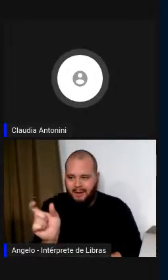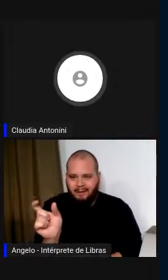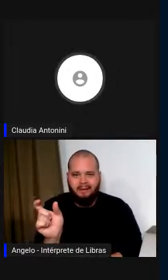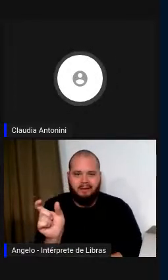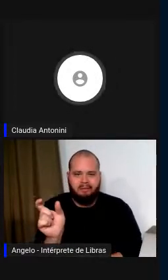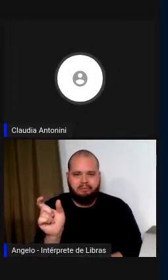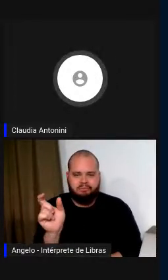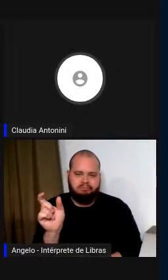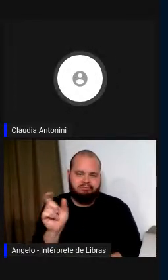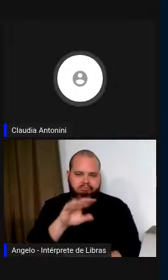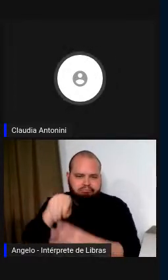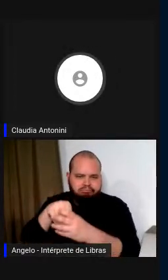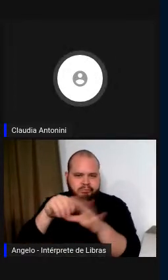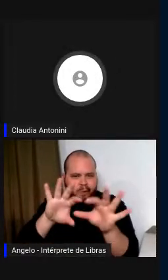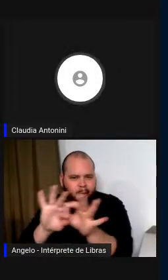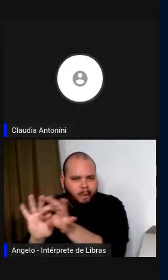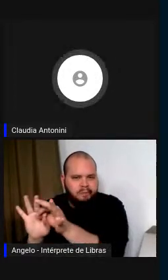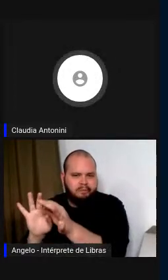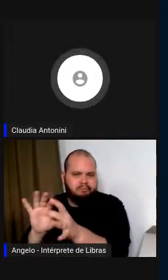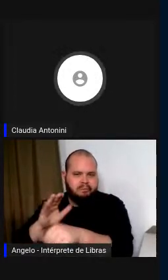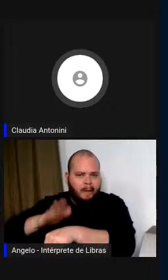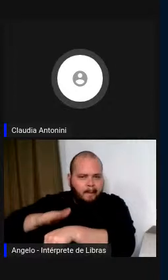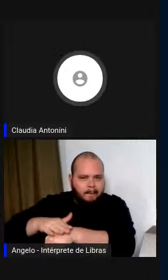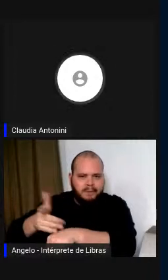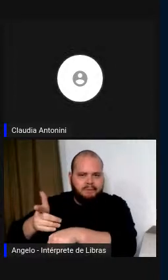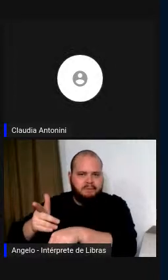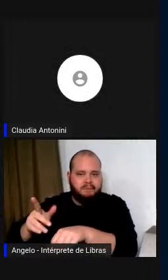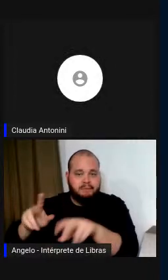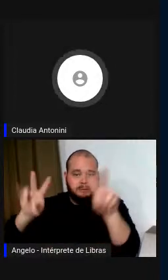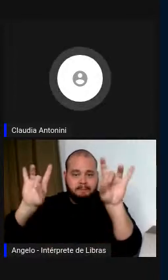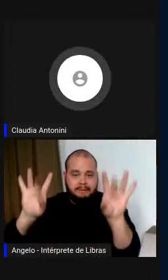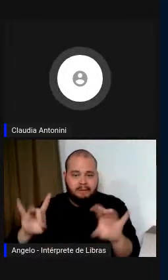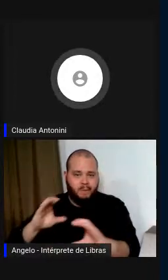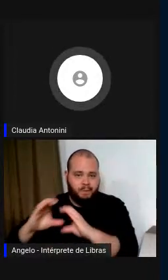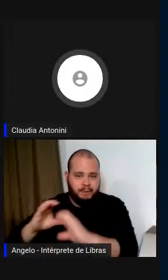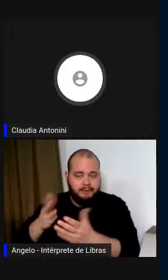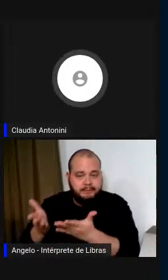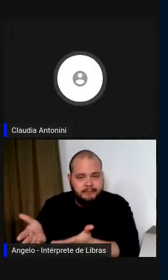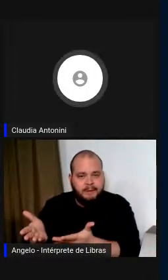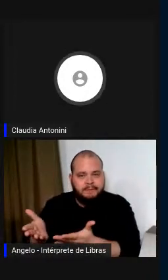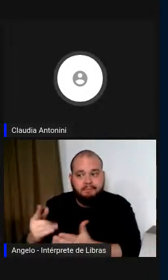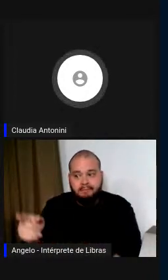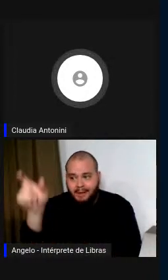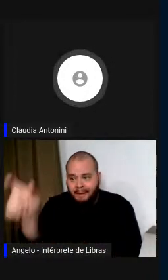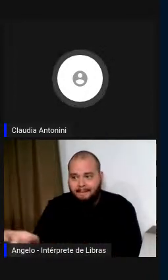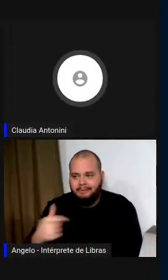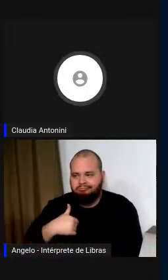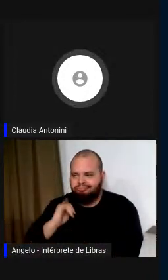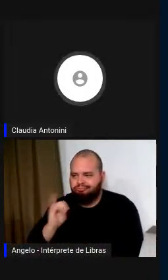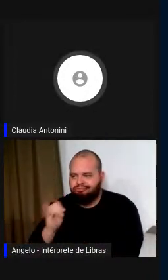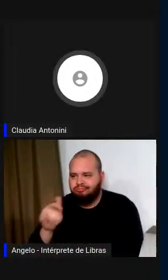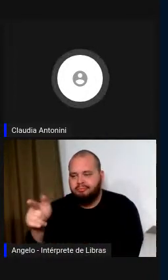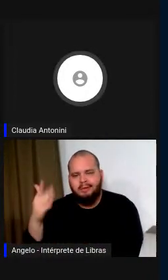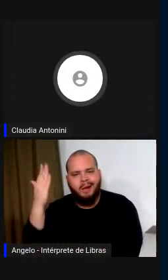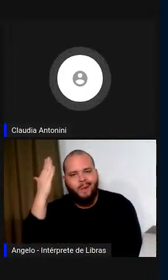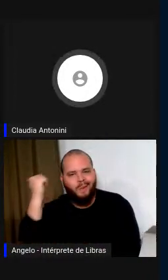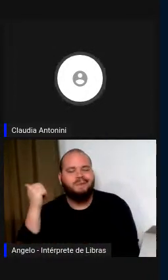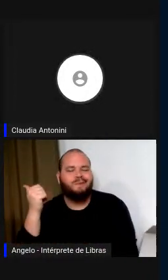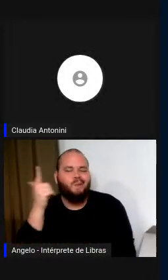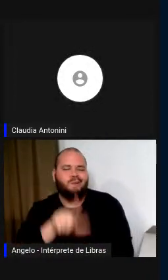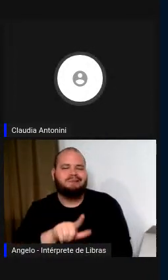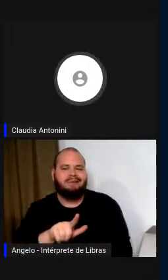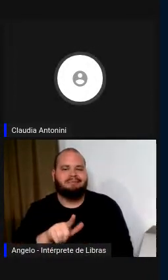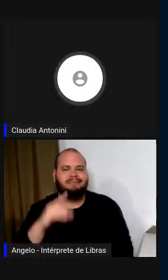contexto e uma determinada situação de comunicação, quem me escuta consegue desambiguar graças a